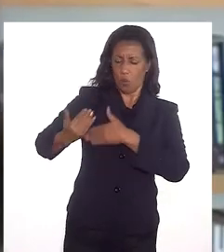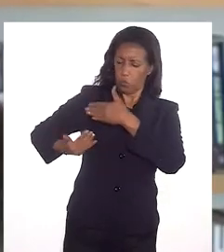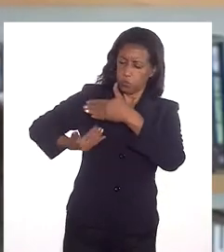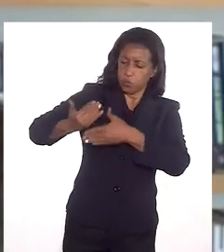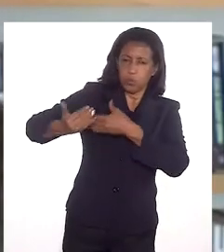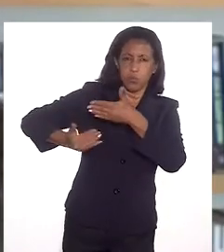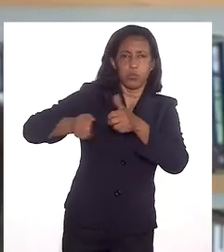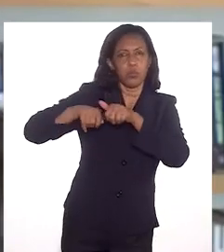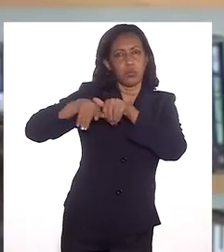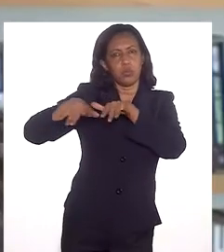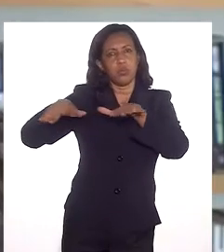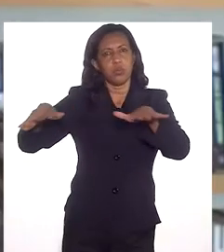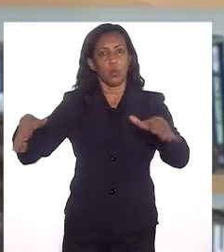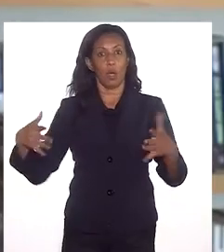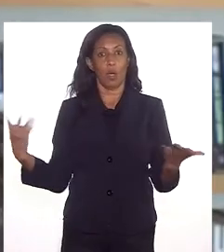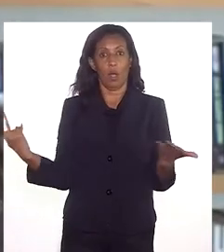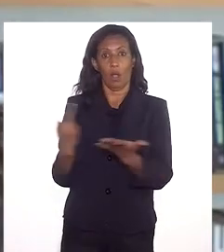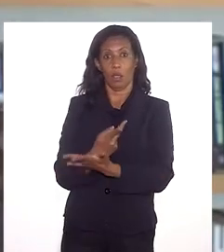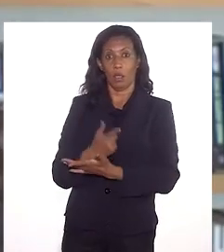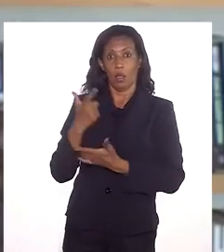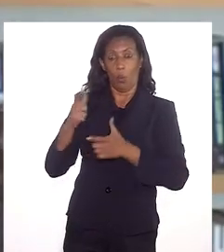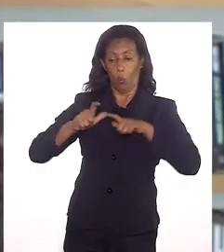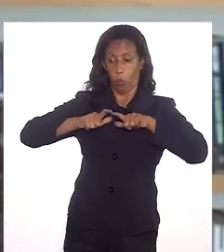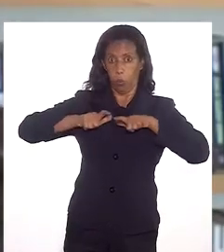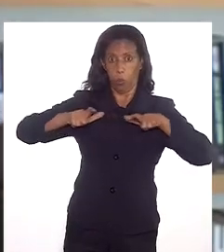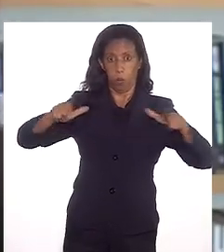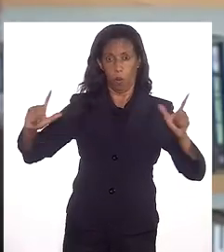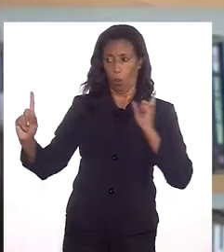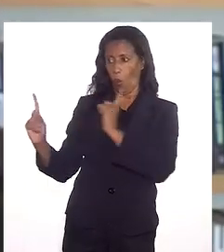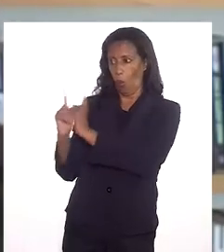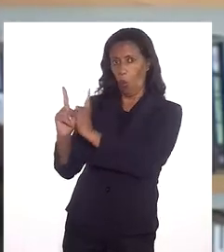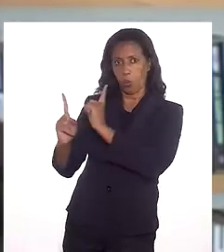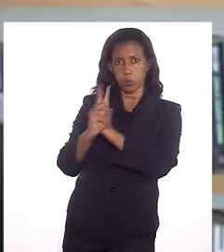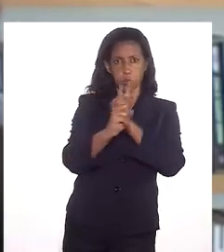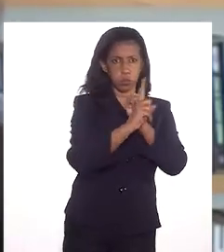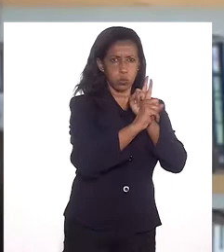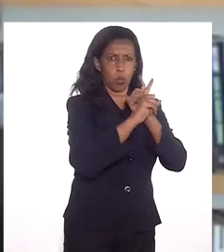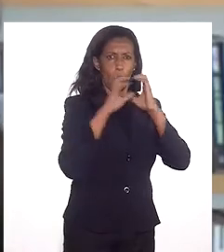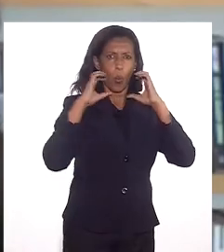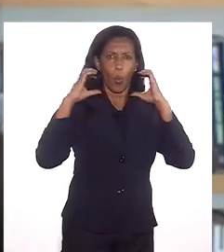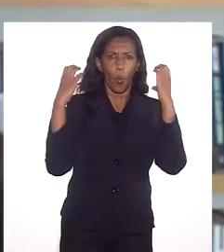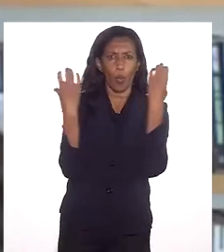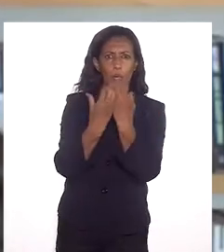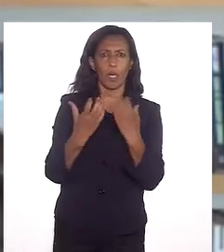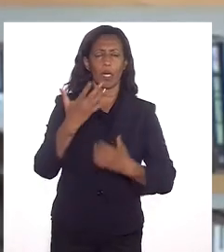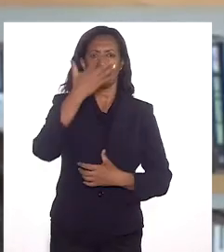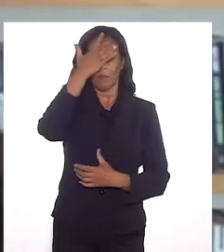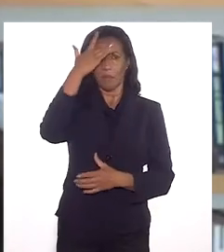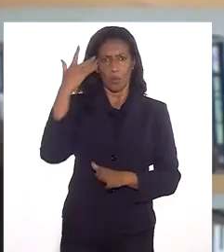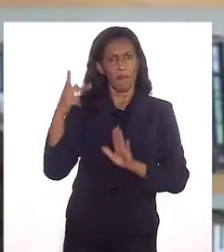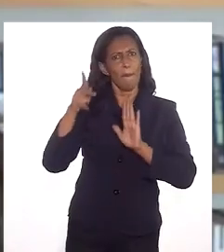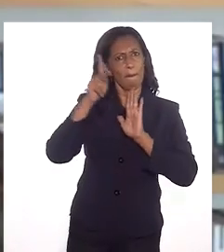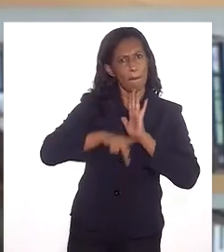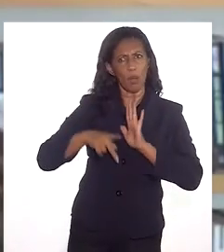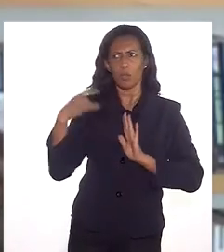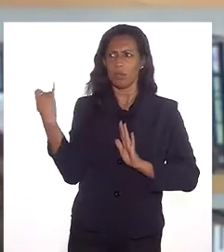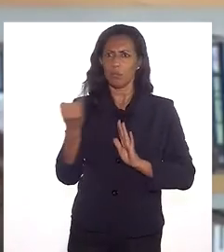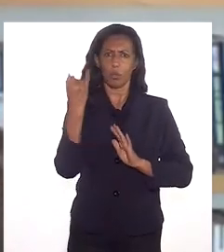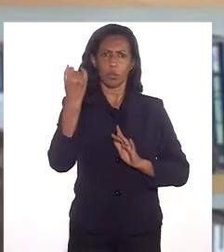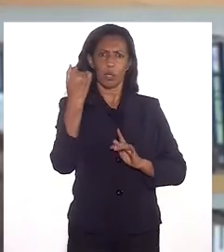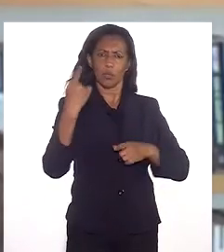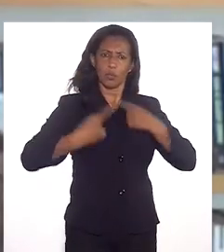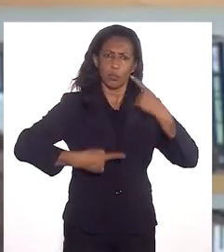longevidade seria ampliada, houve um grande encontro, congresso, as pessoas fizeram pautas